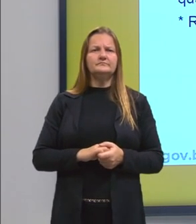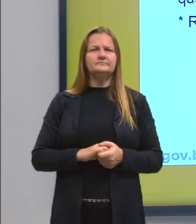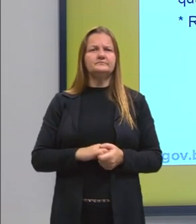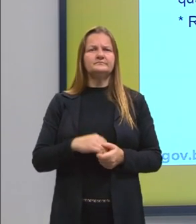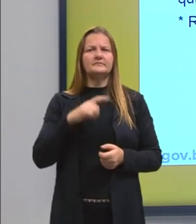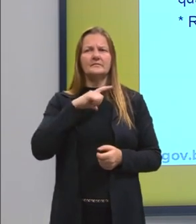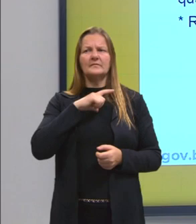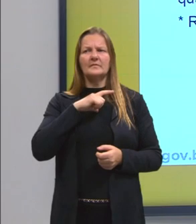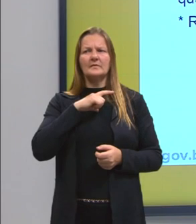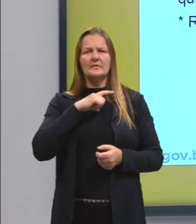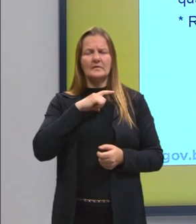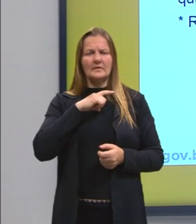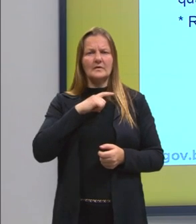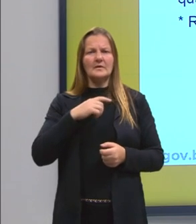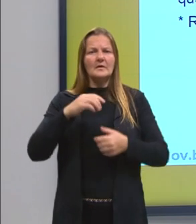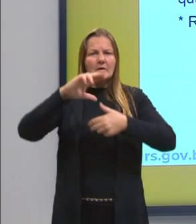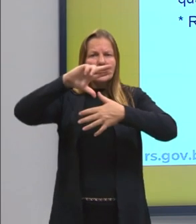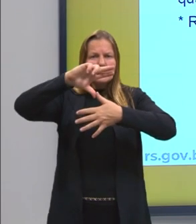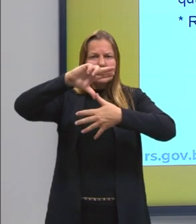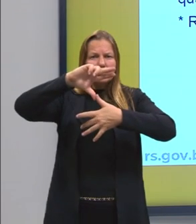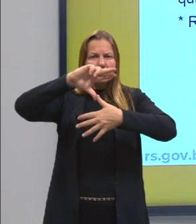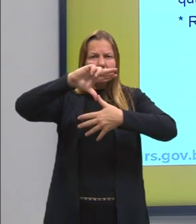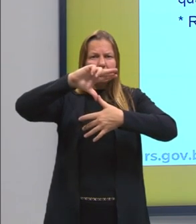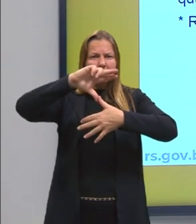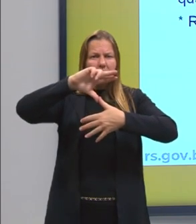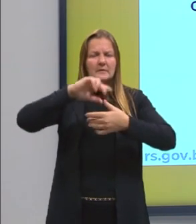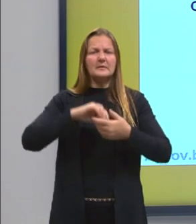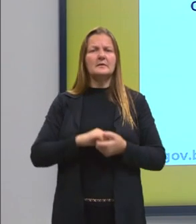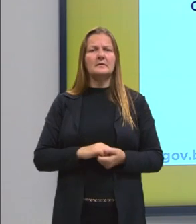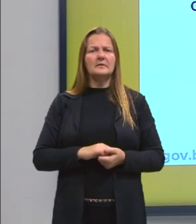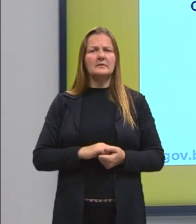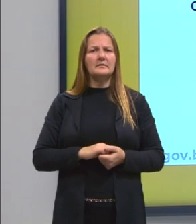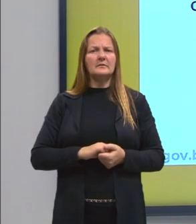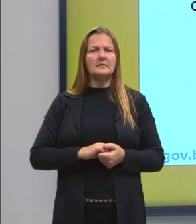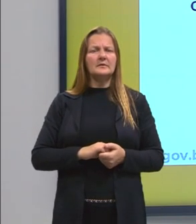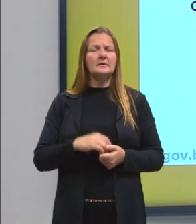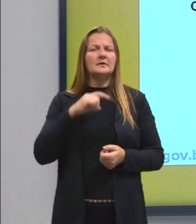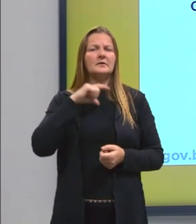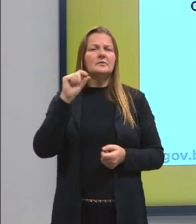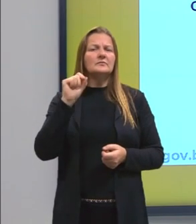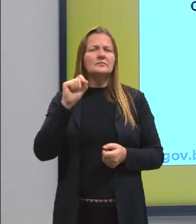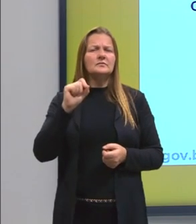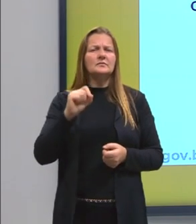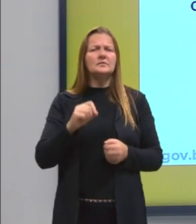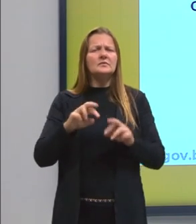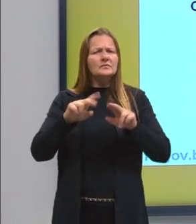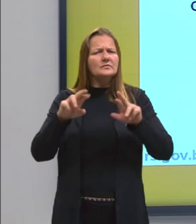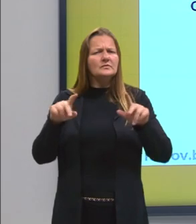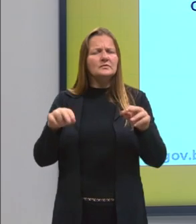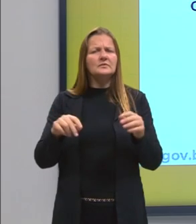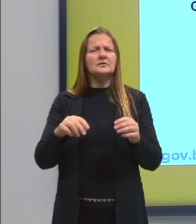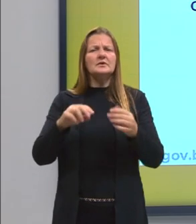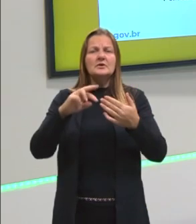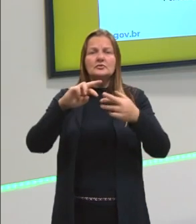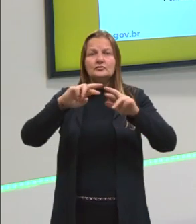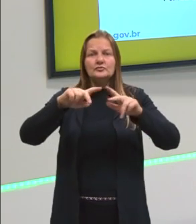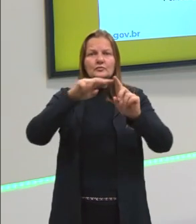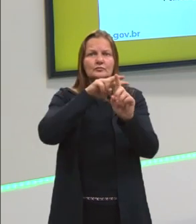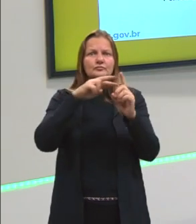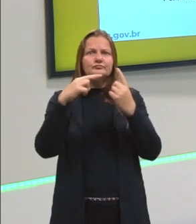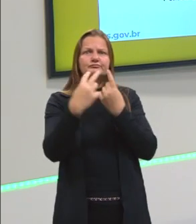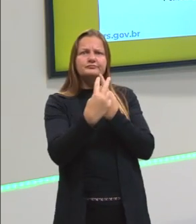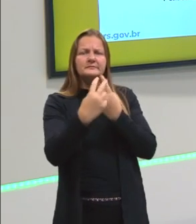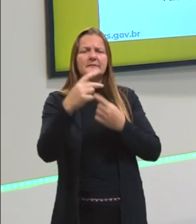Na América Latina nós temos esses percalços ainda. Vamos lá, vamos ver alguns paradoxos sobre a política. Vamos